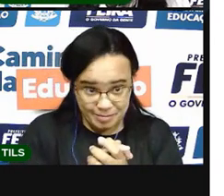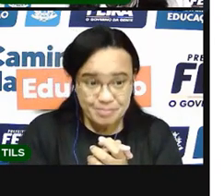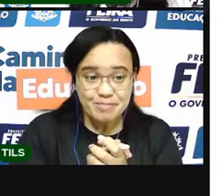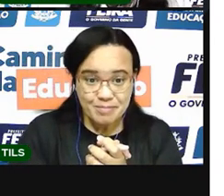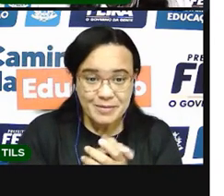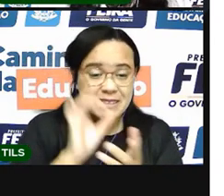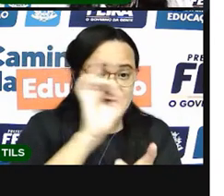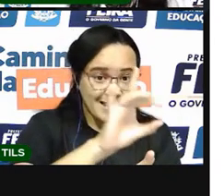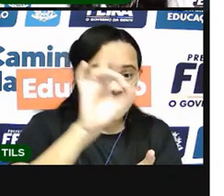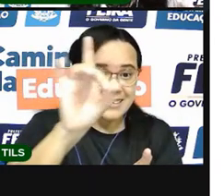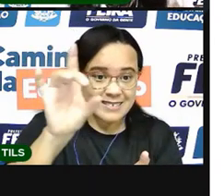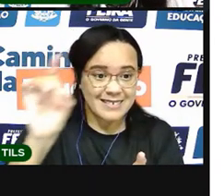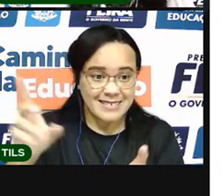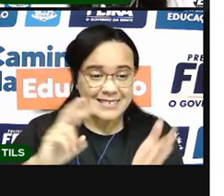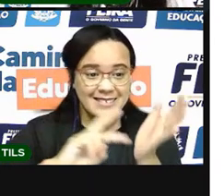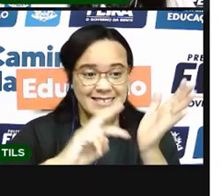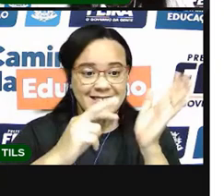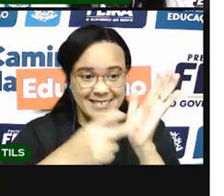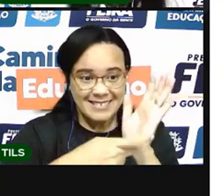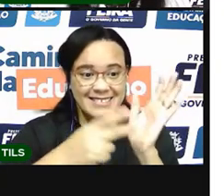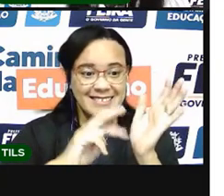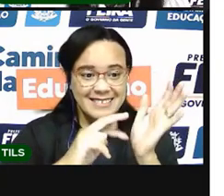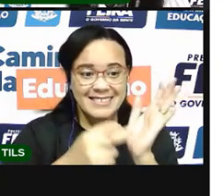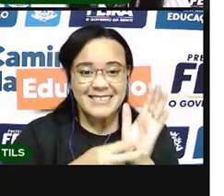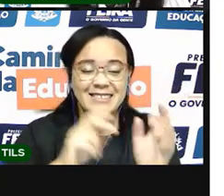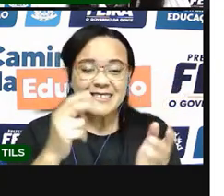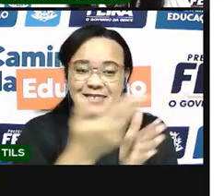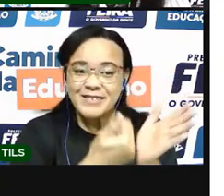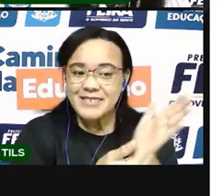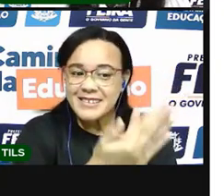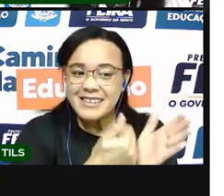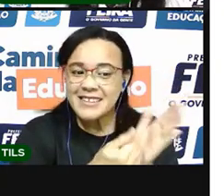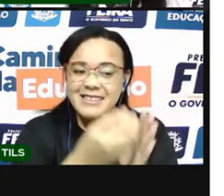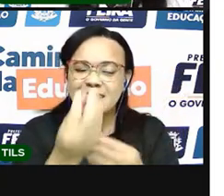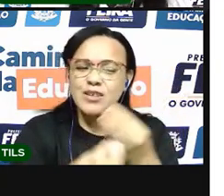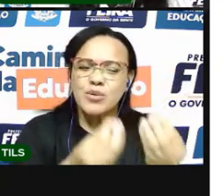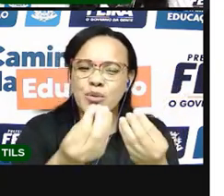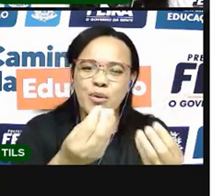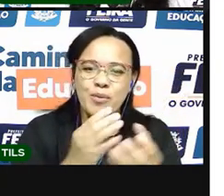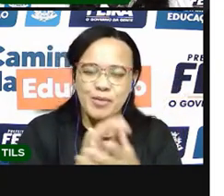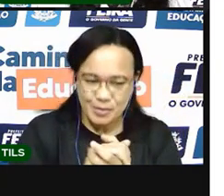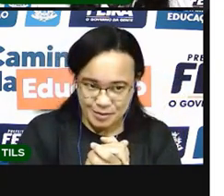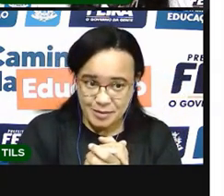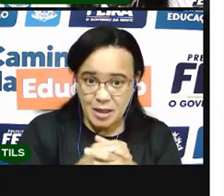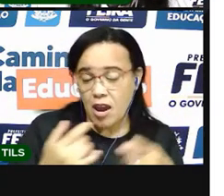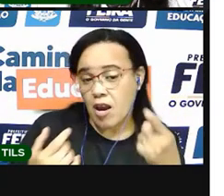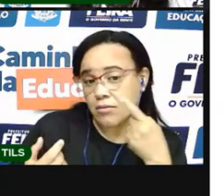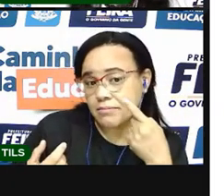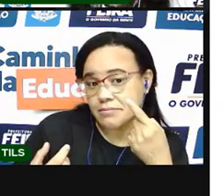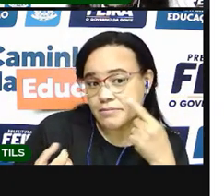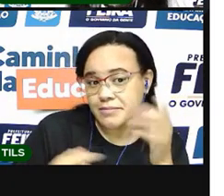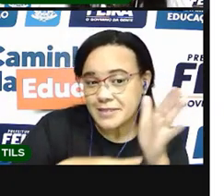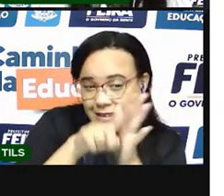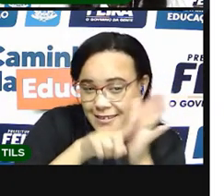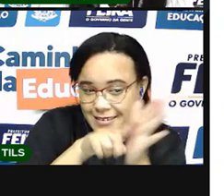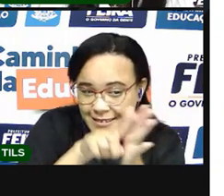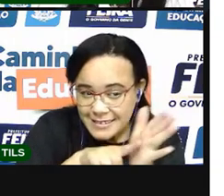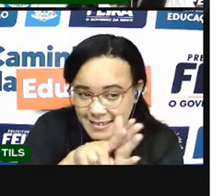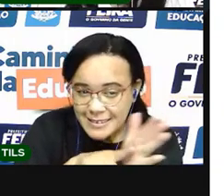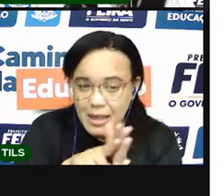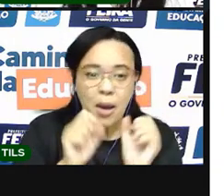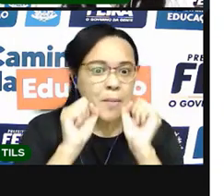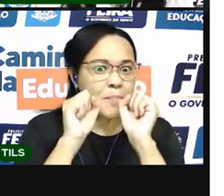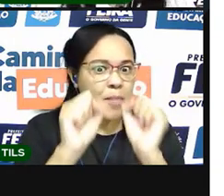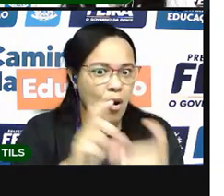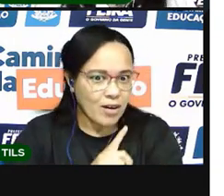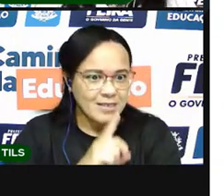saber o que significa cada triângulozinho desse. Você vai ter que fazer uma pesquisa para descobrir isso.